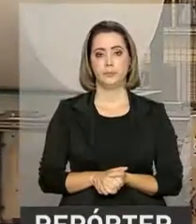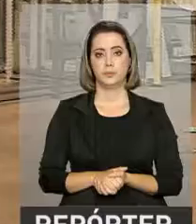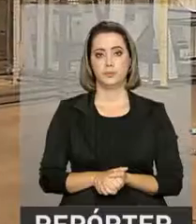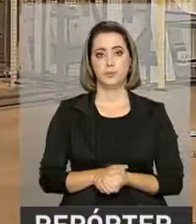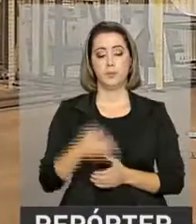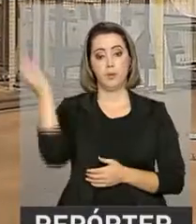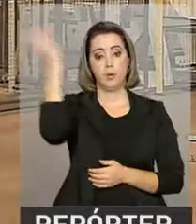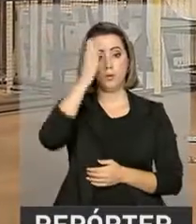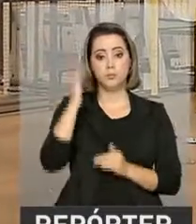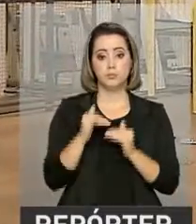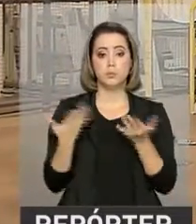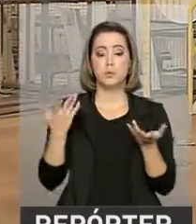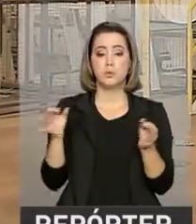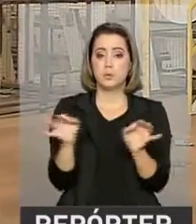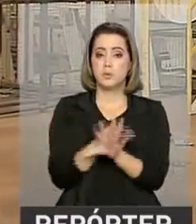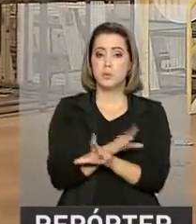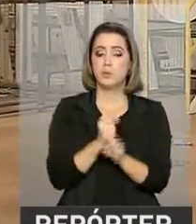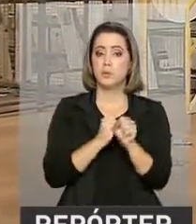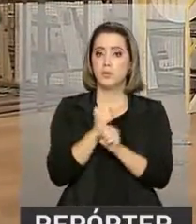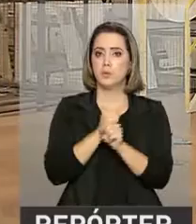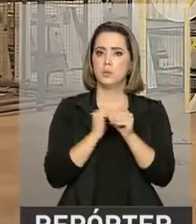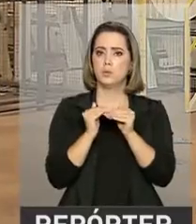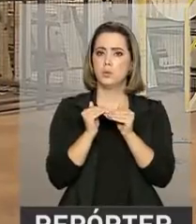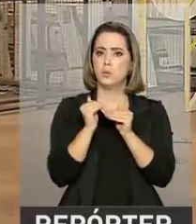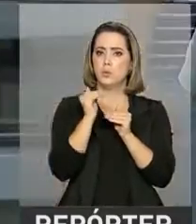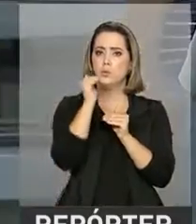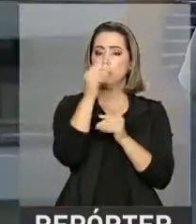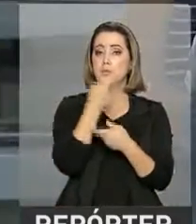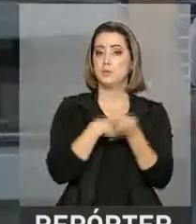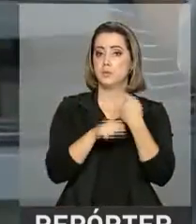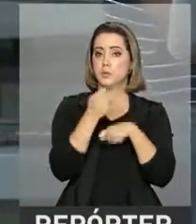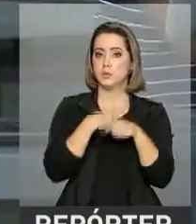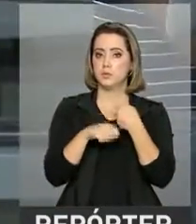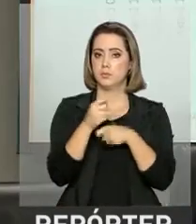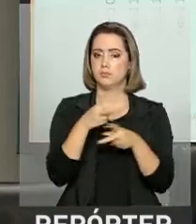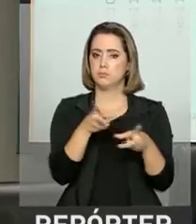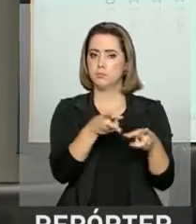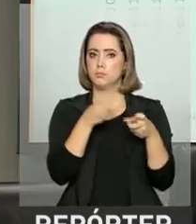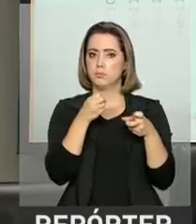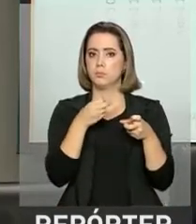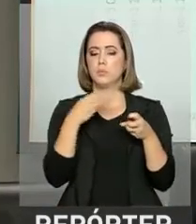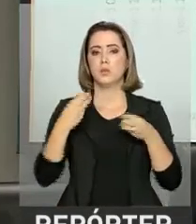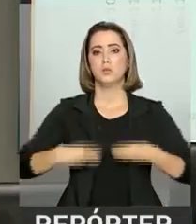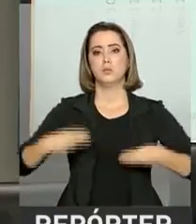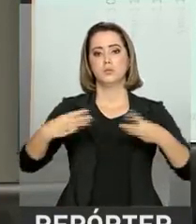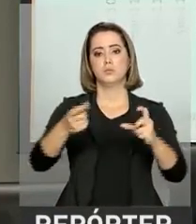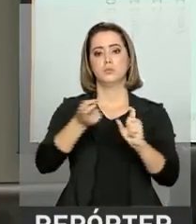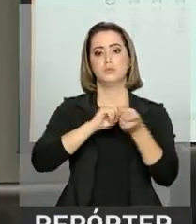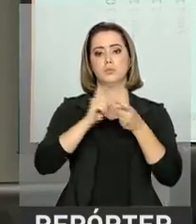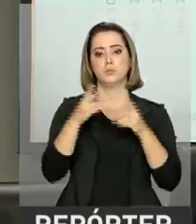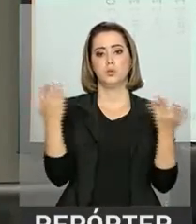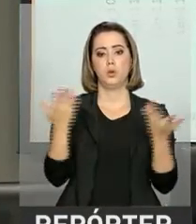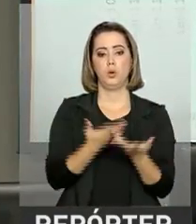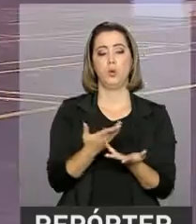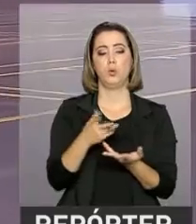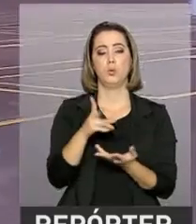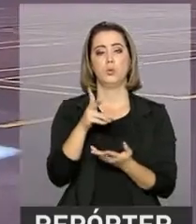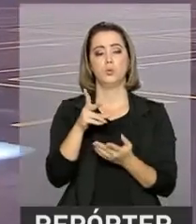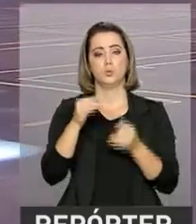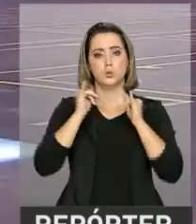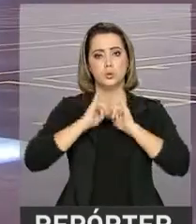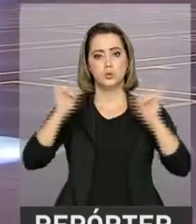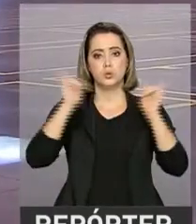O Brasil deve encerrar o ano com o crescimento da economia. A projeção é do Ministério da Fazenda, que divulgou nesta quarta-feira